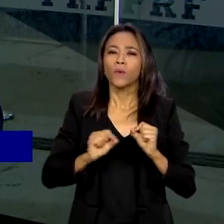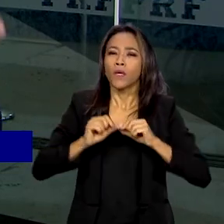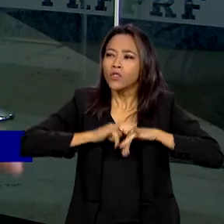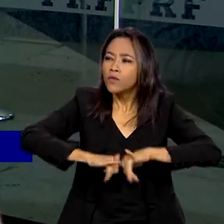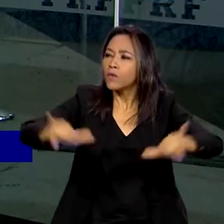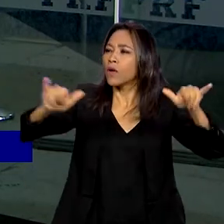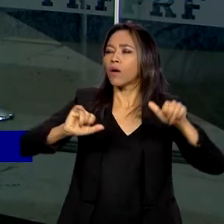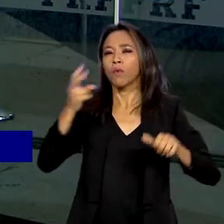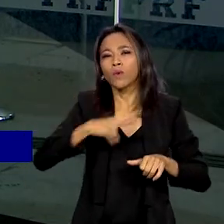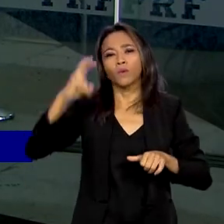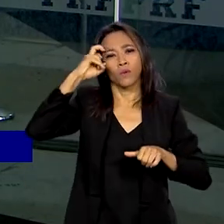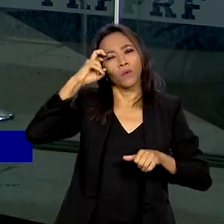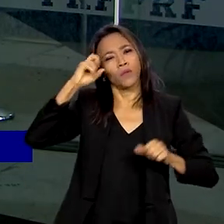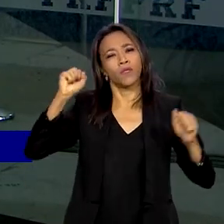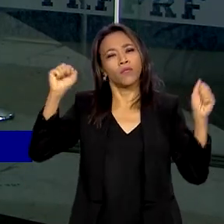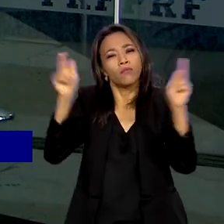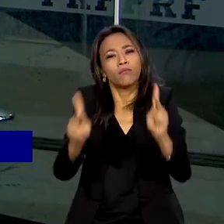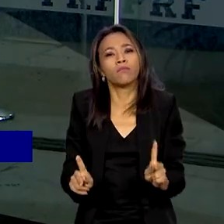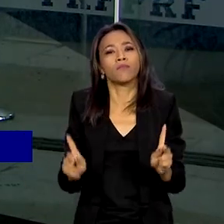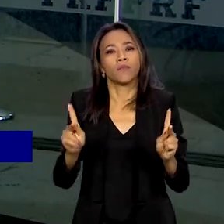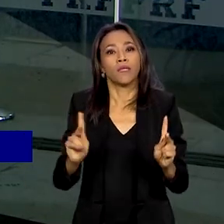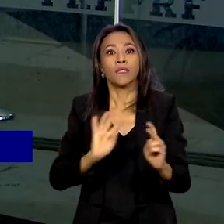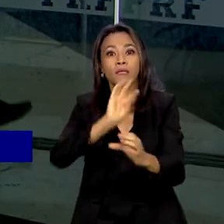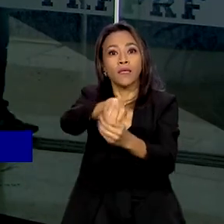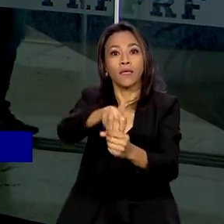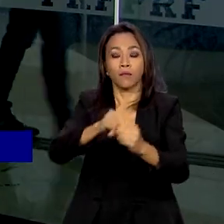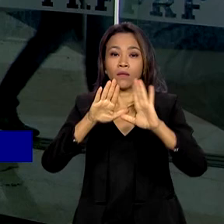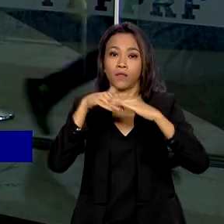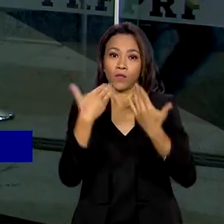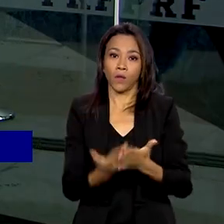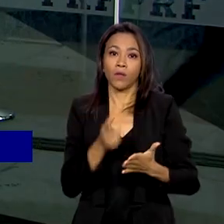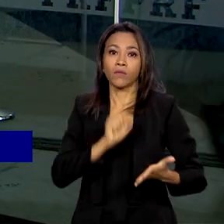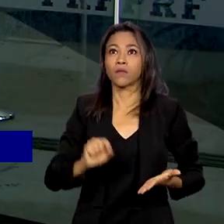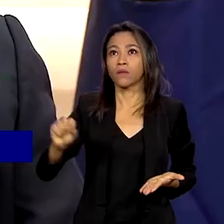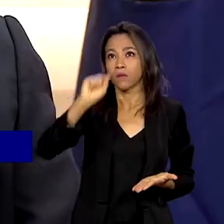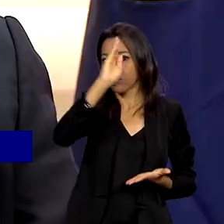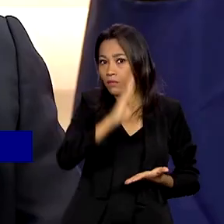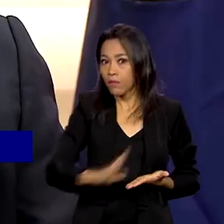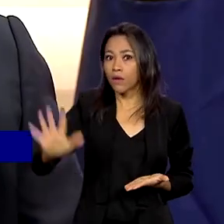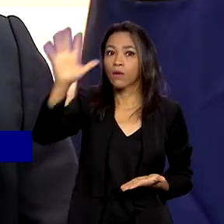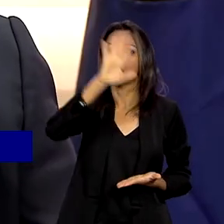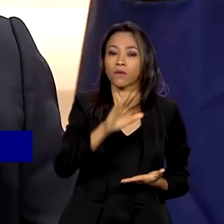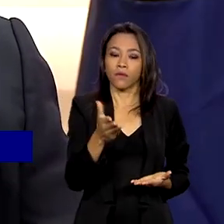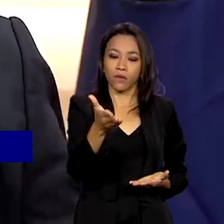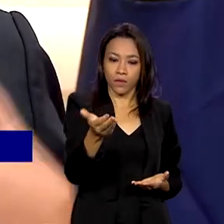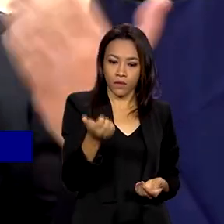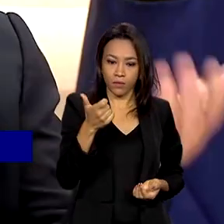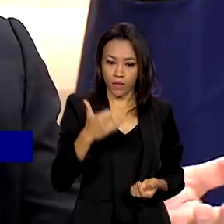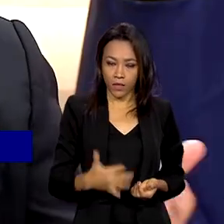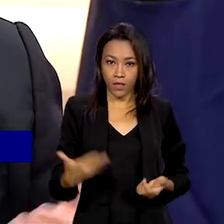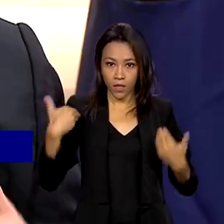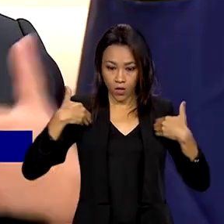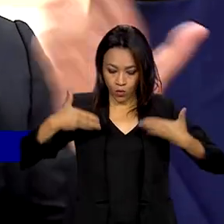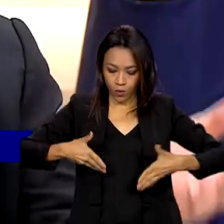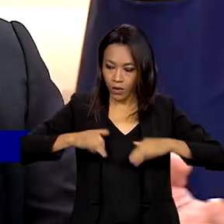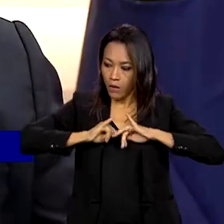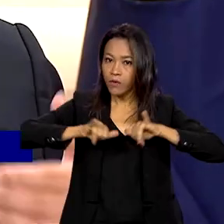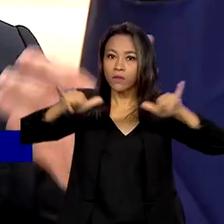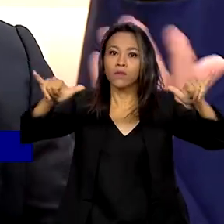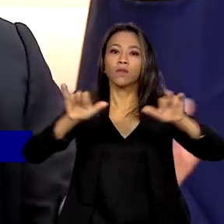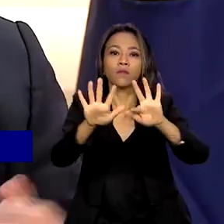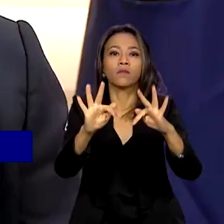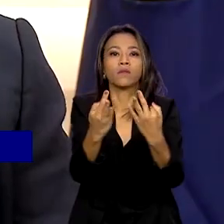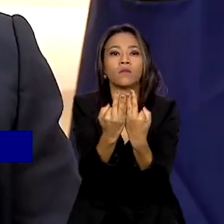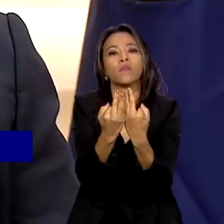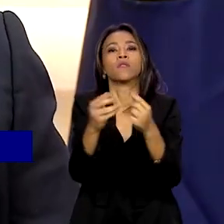e de boa convivência nos estabelecimentos de ensino de todo o país. Estou comunicando às famílias, à